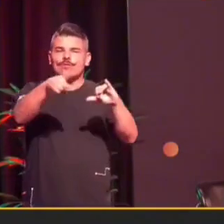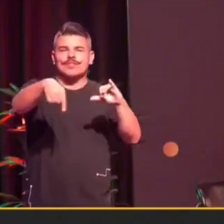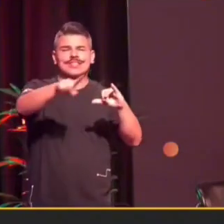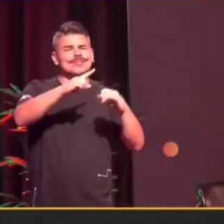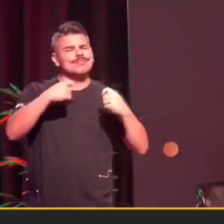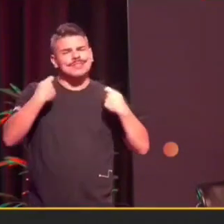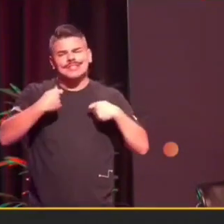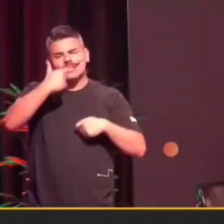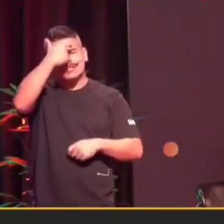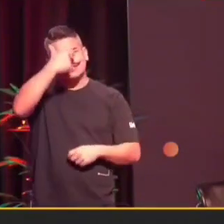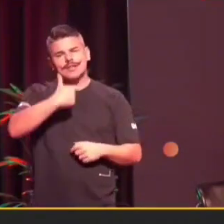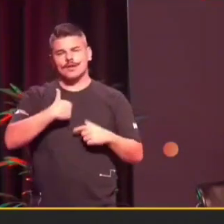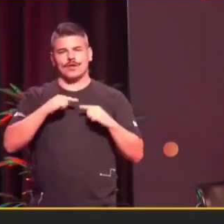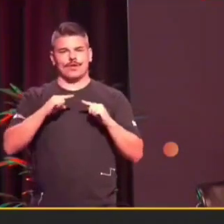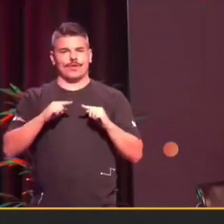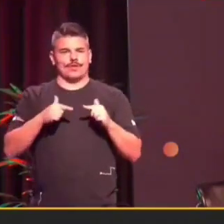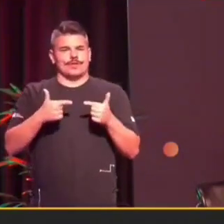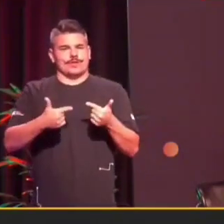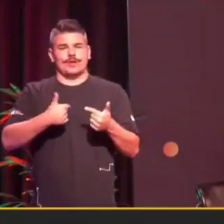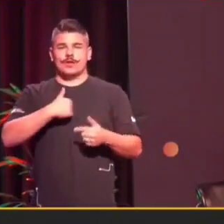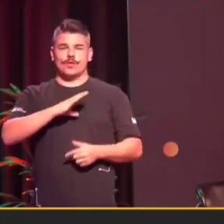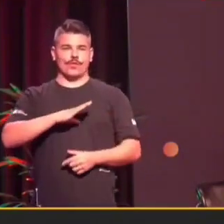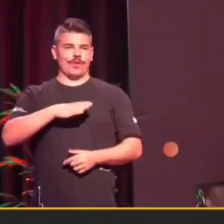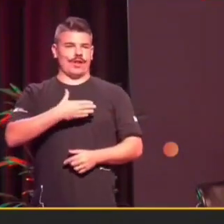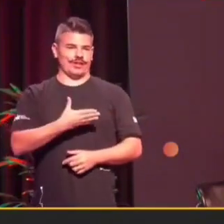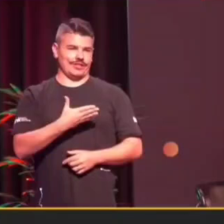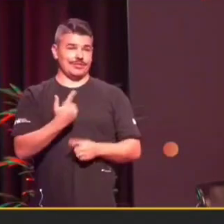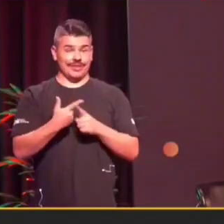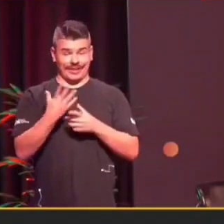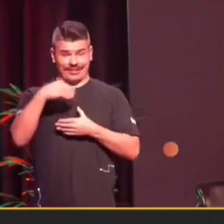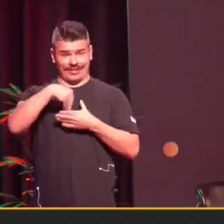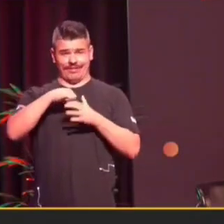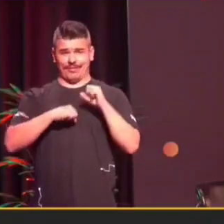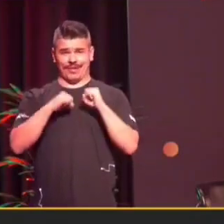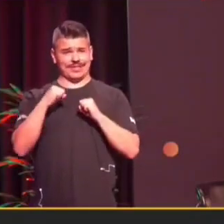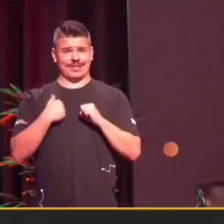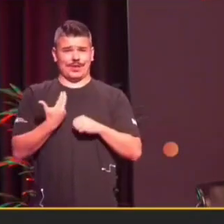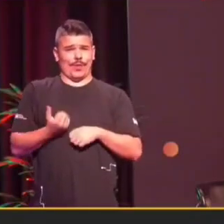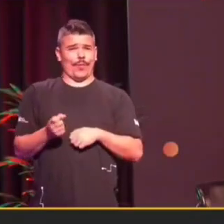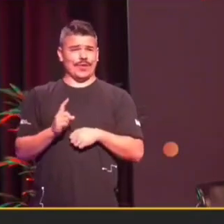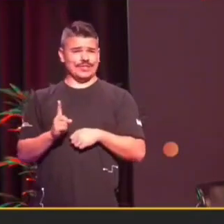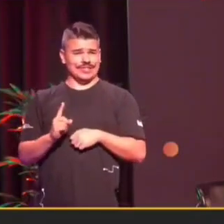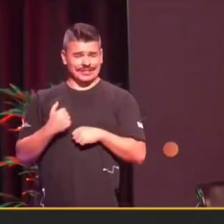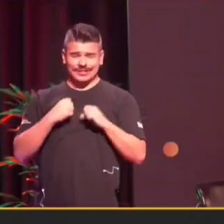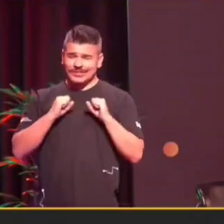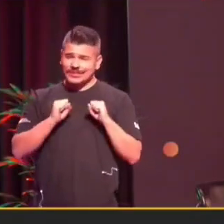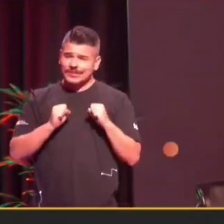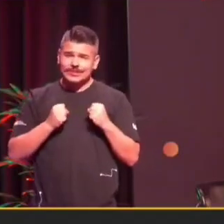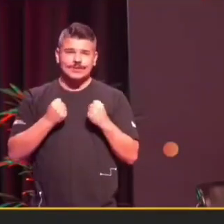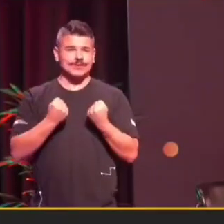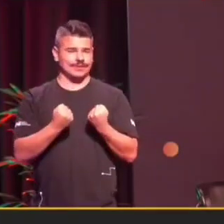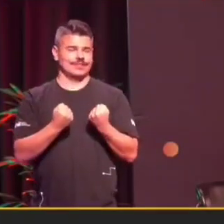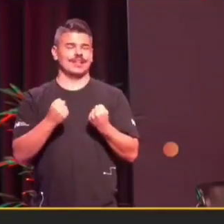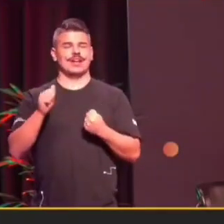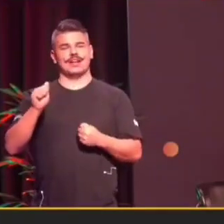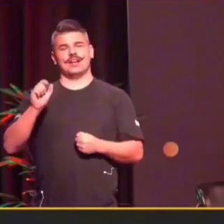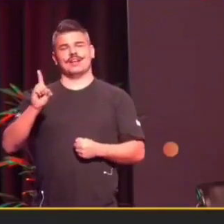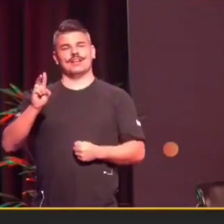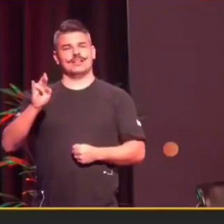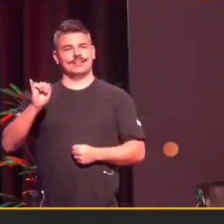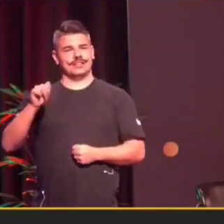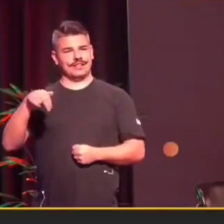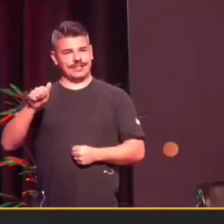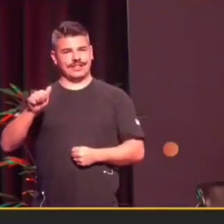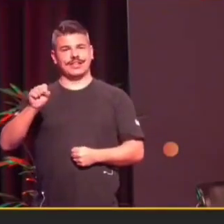poder disseminar essa cultura na empresa. E a Adriana Saraiva, que é